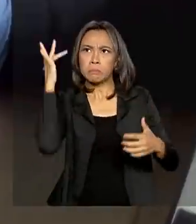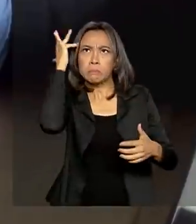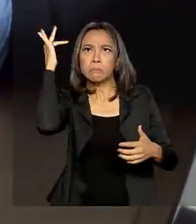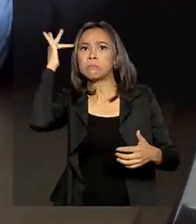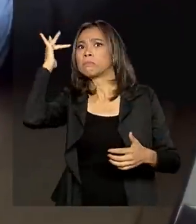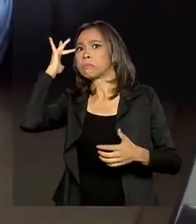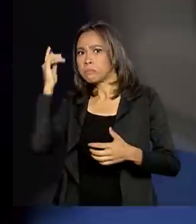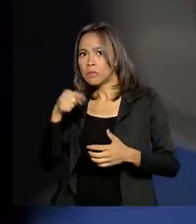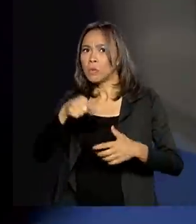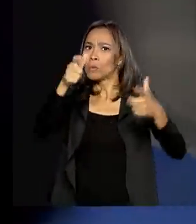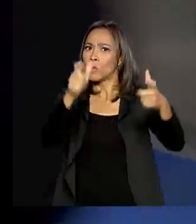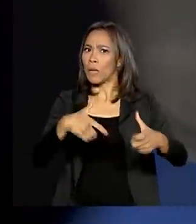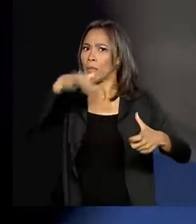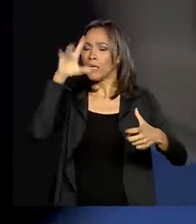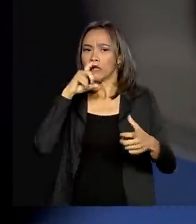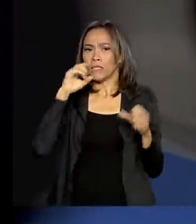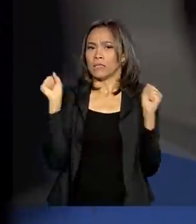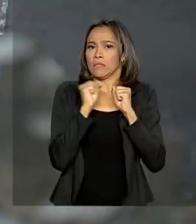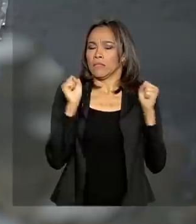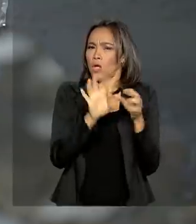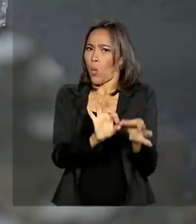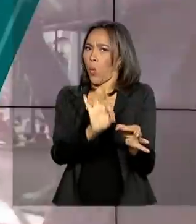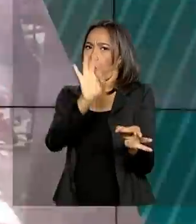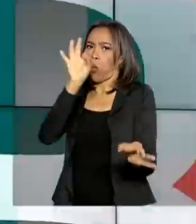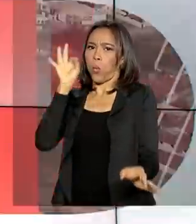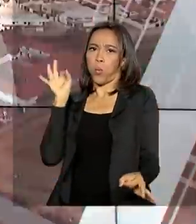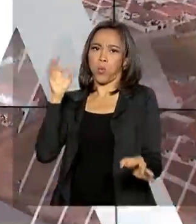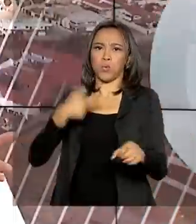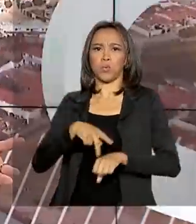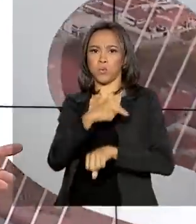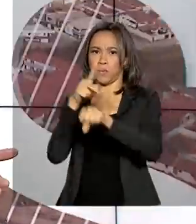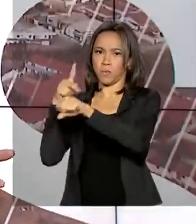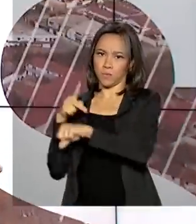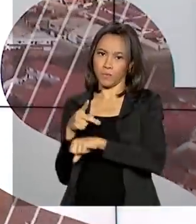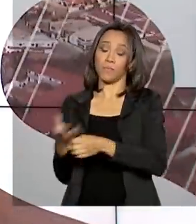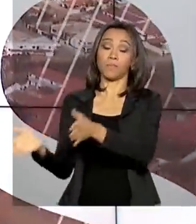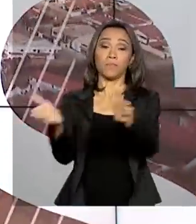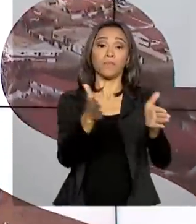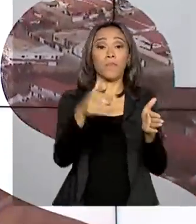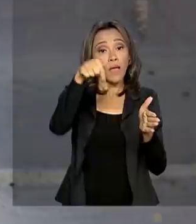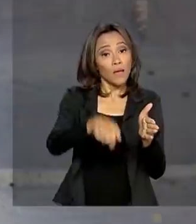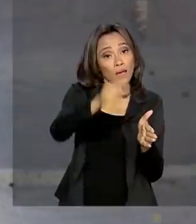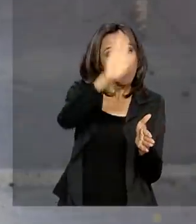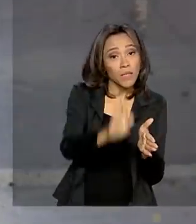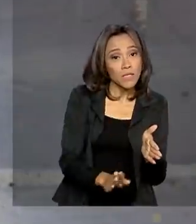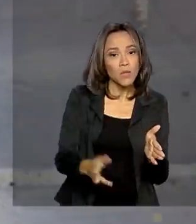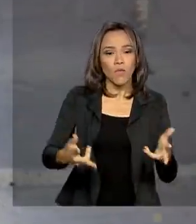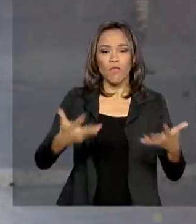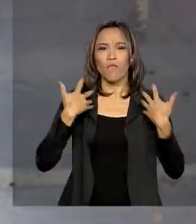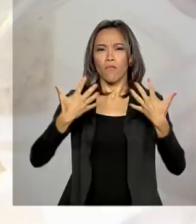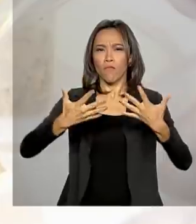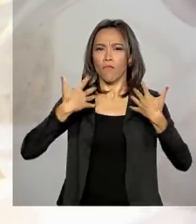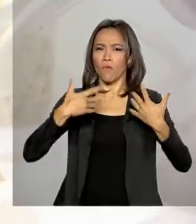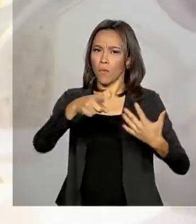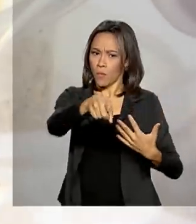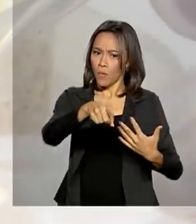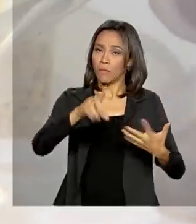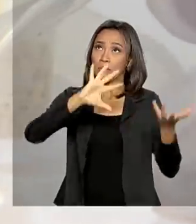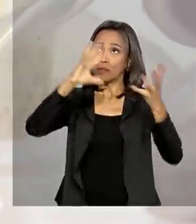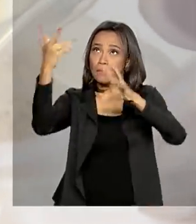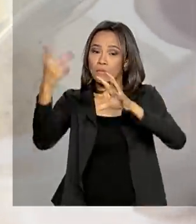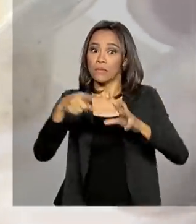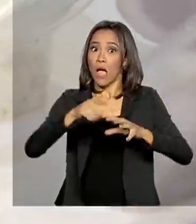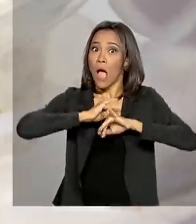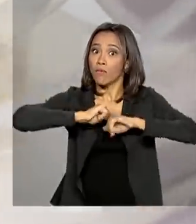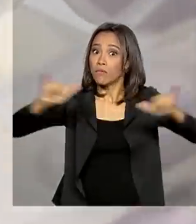na região mais fria e afastada do planeta. Aqui no Brasil, com a chegada do verão, o Ministério da Saúde emite